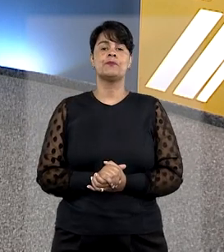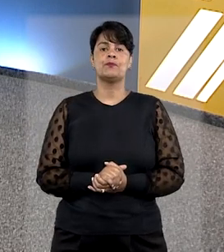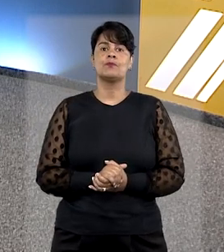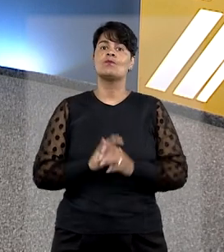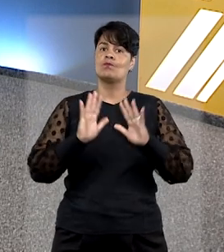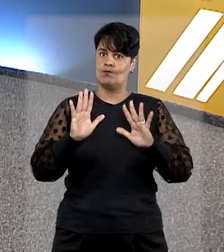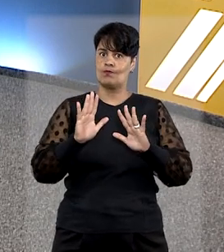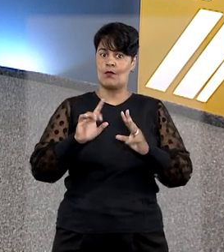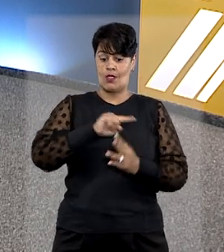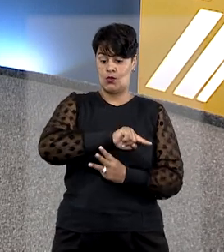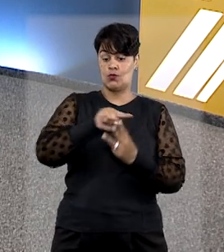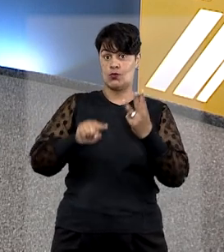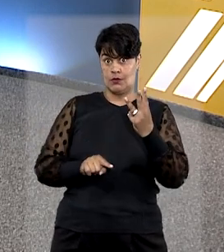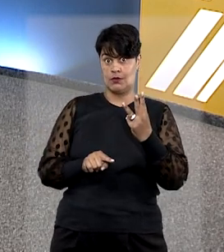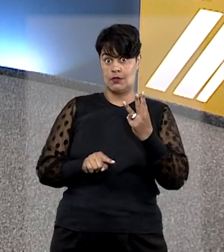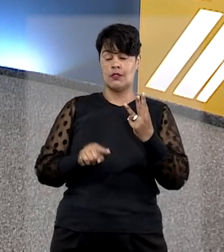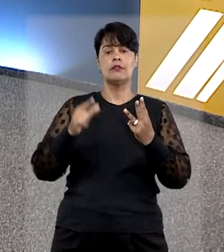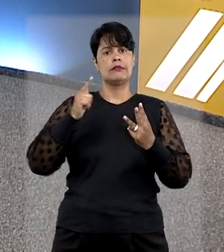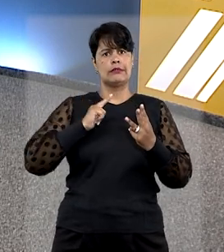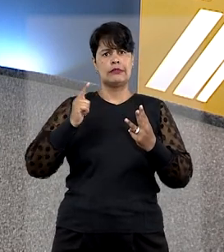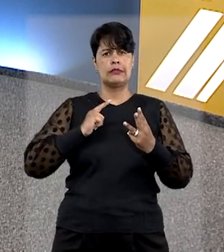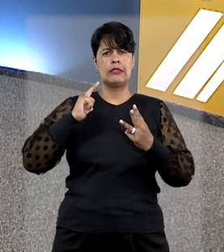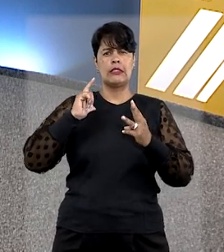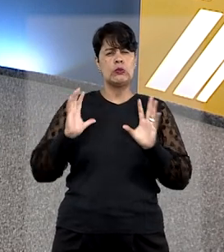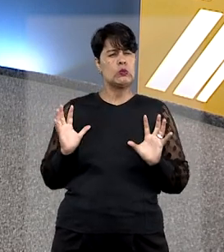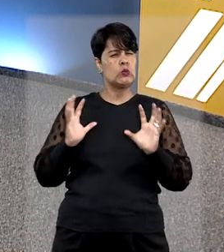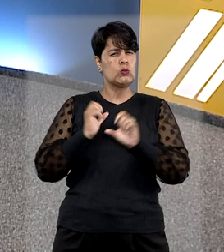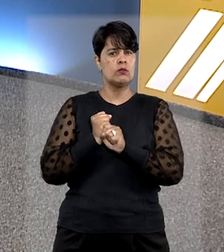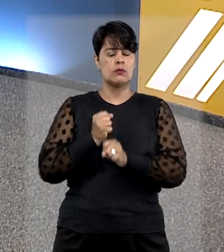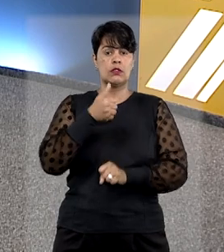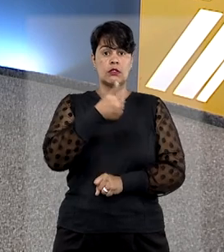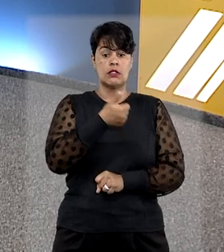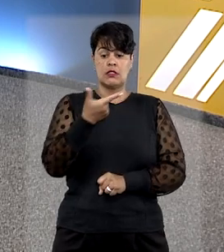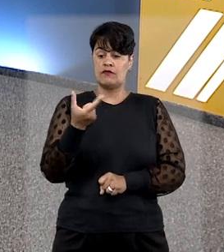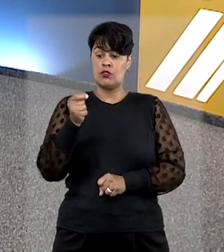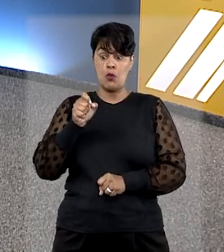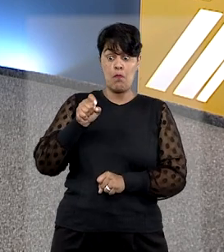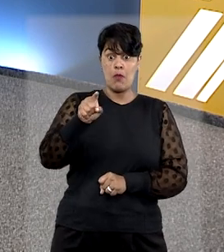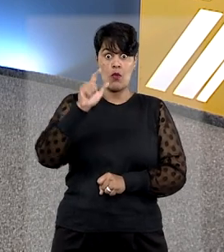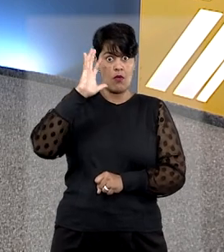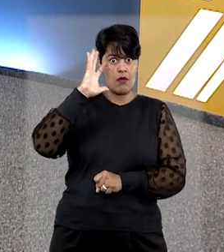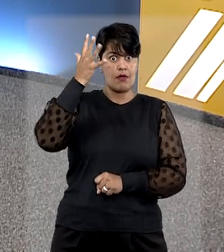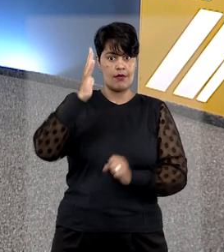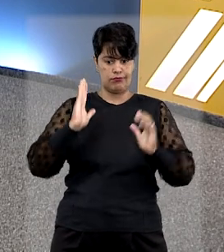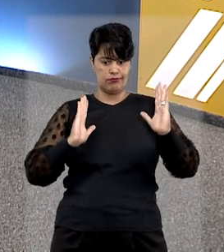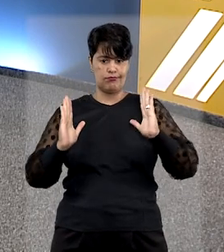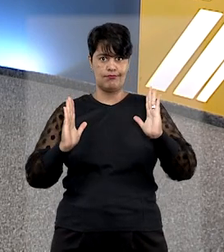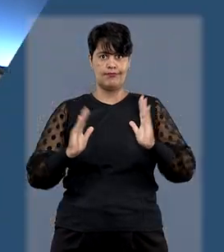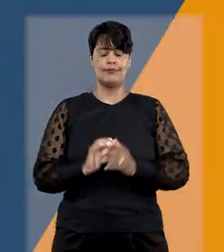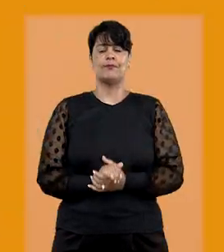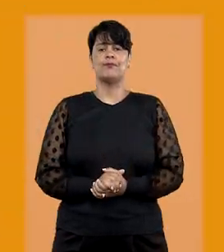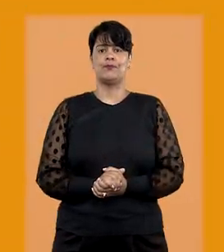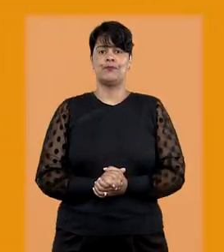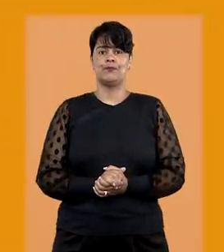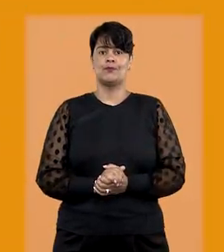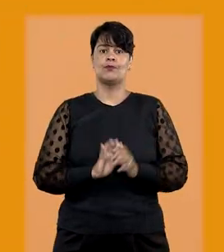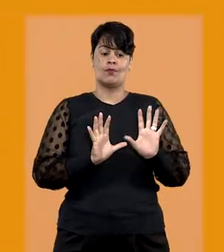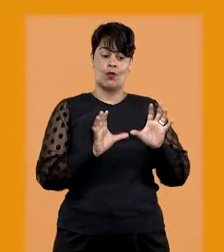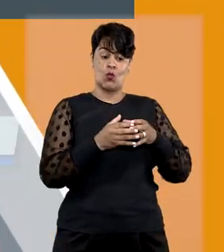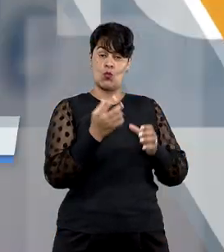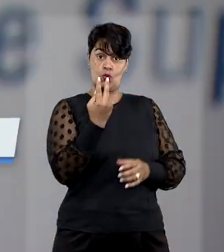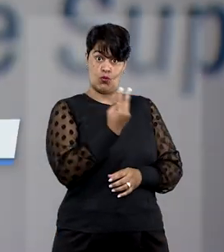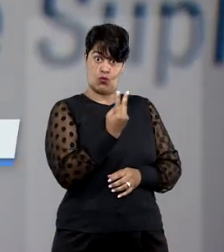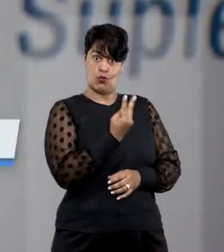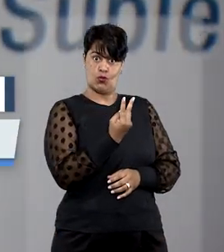Juntos, os três órgãos julgadores proferiram mais de 120 mil decisões no período. Na